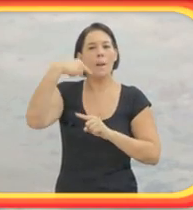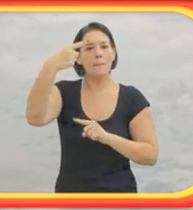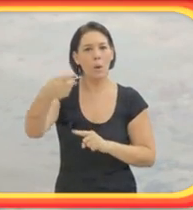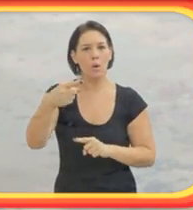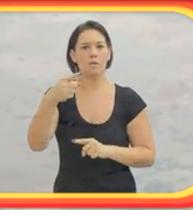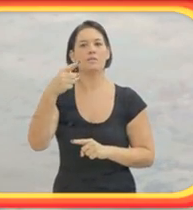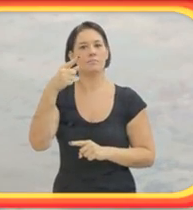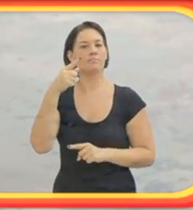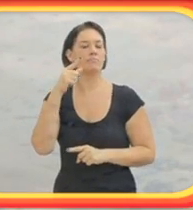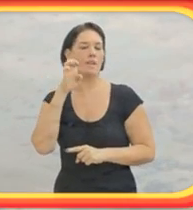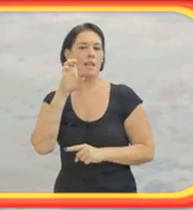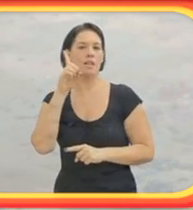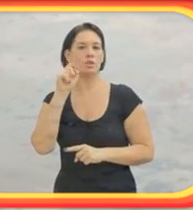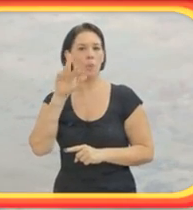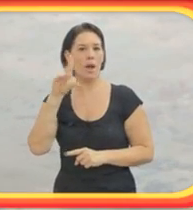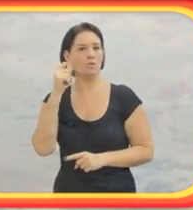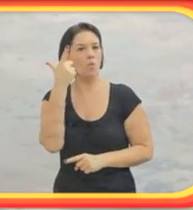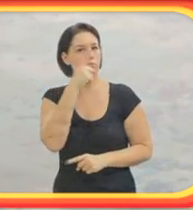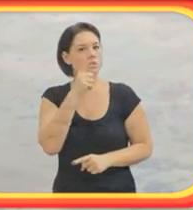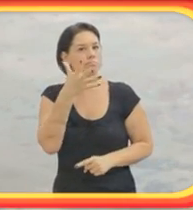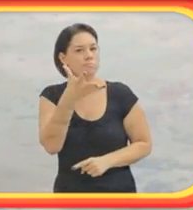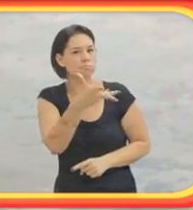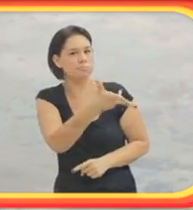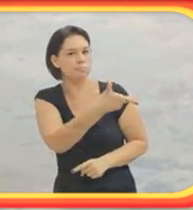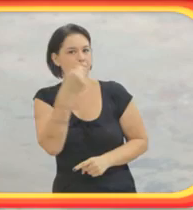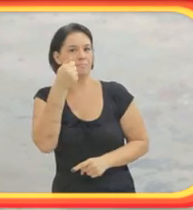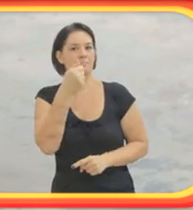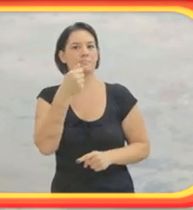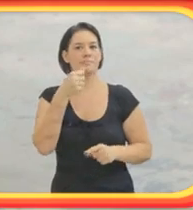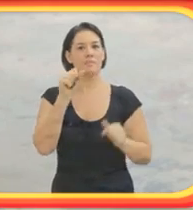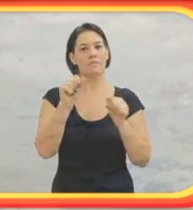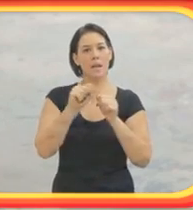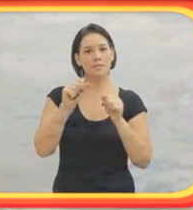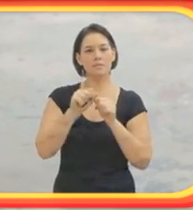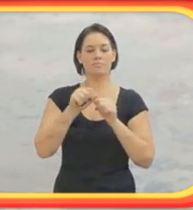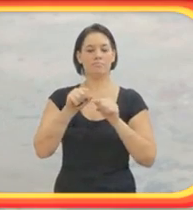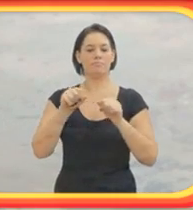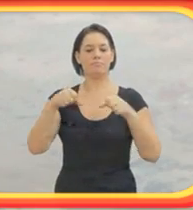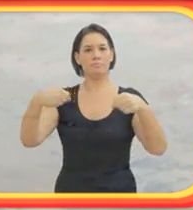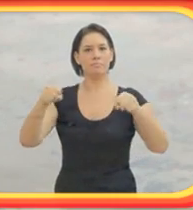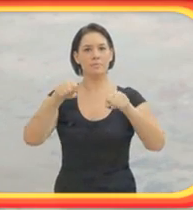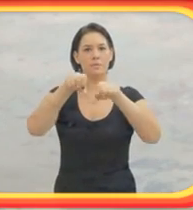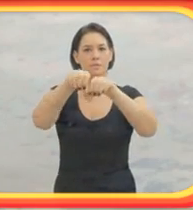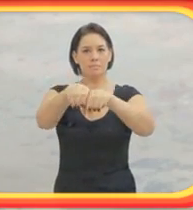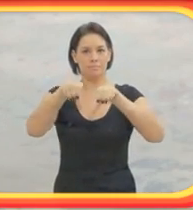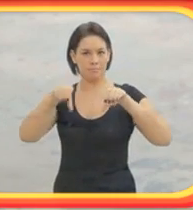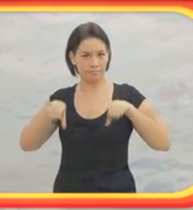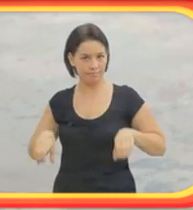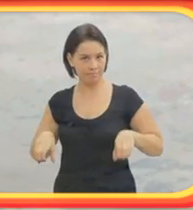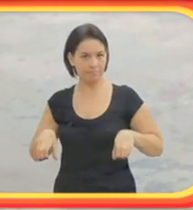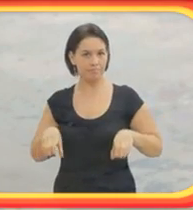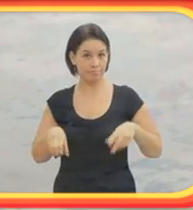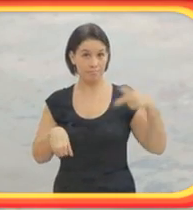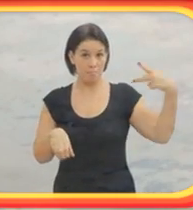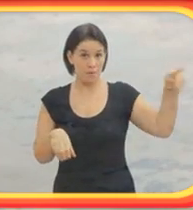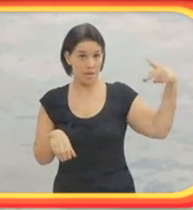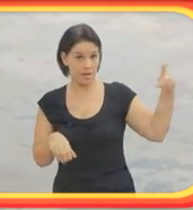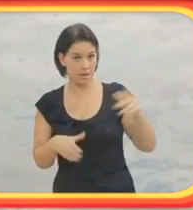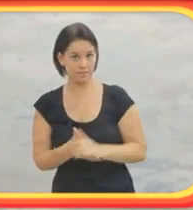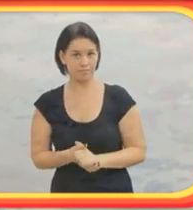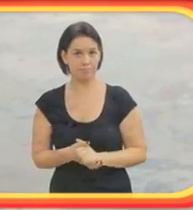interno, dentro de casa. Ele já passou a vir na rua conversar, começou a sair.